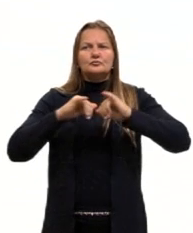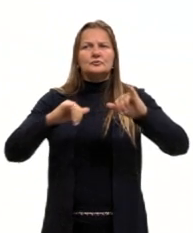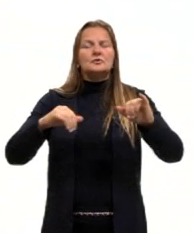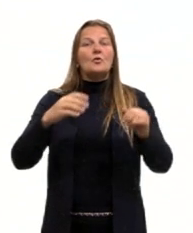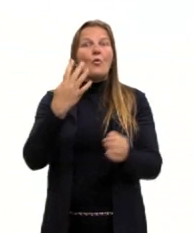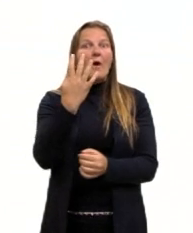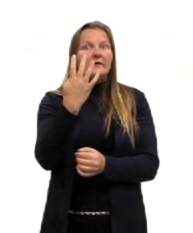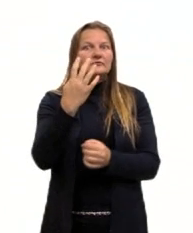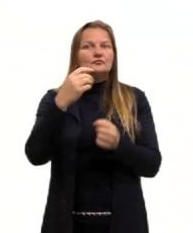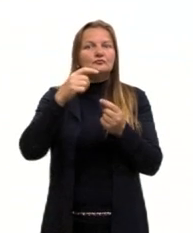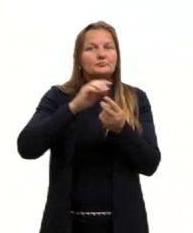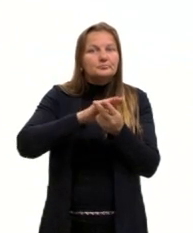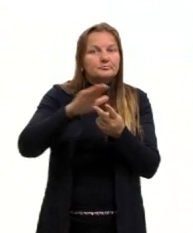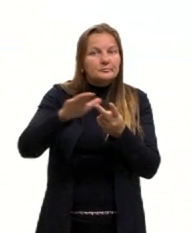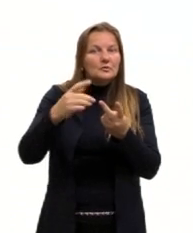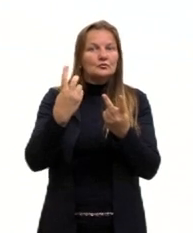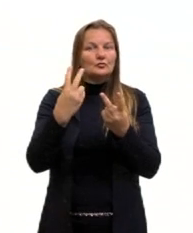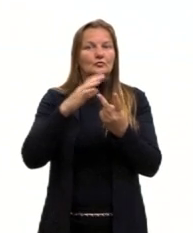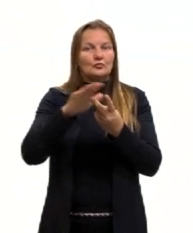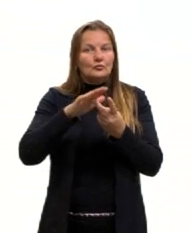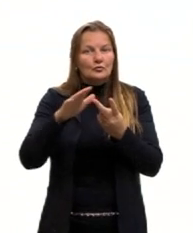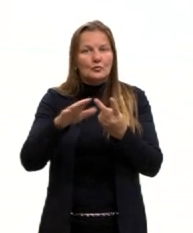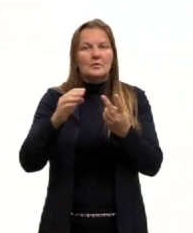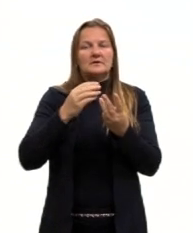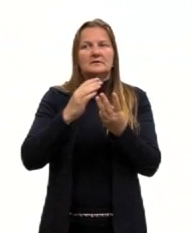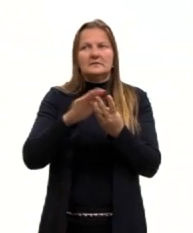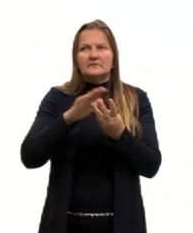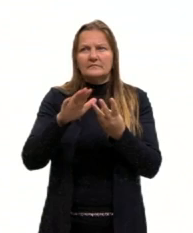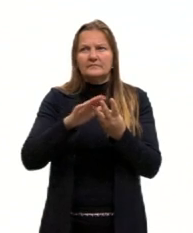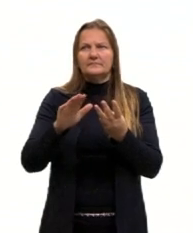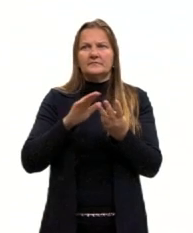1704, a primeira versão dele.